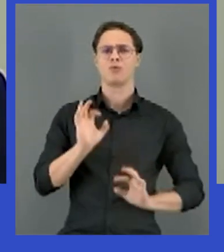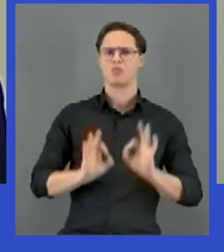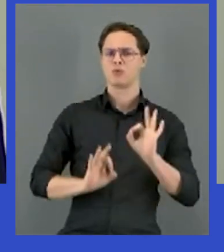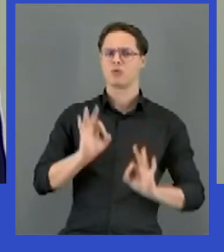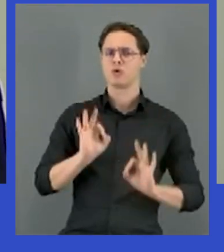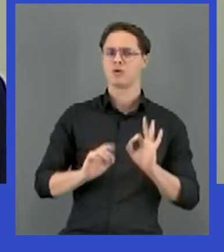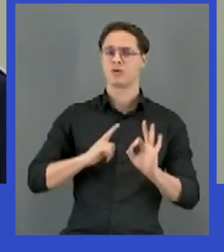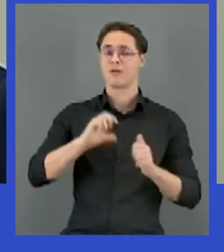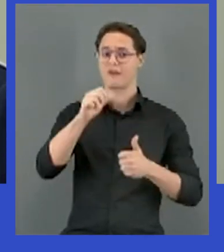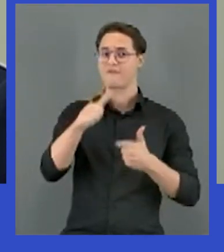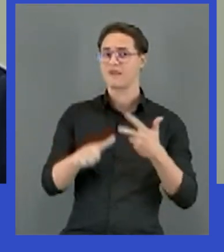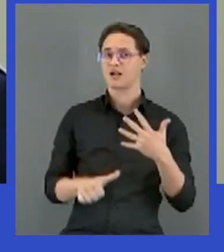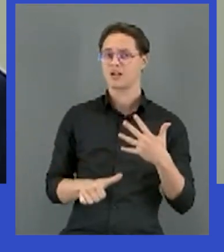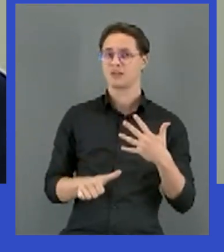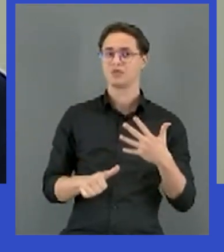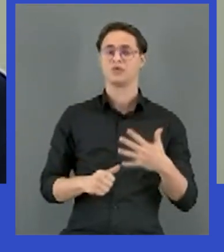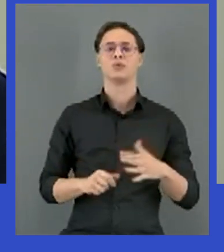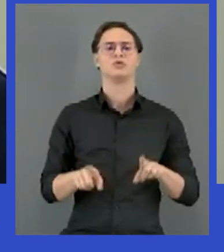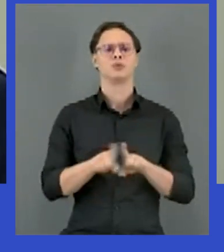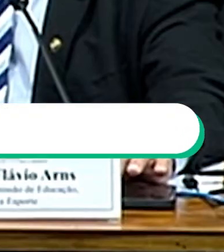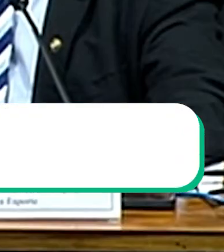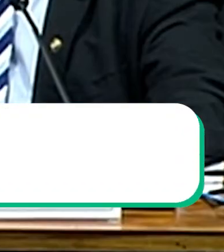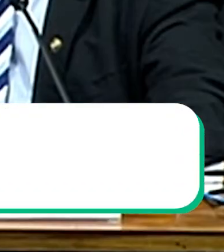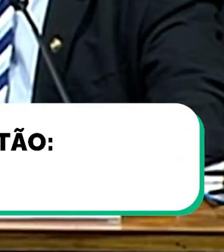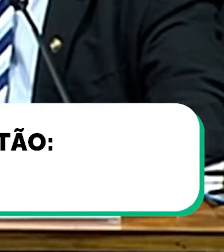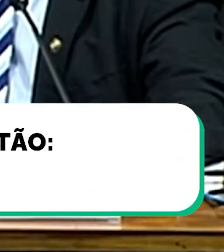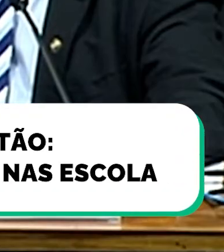e na avaliação de qualquer política.